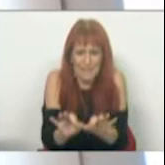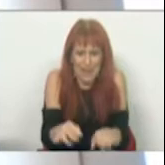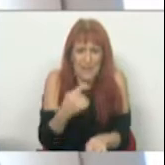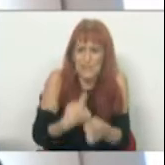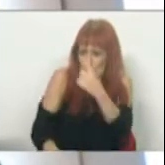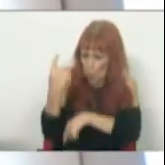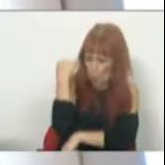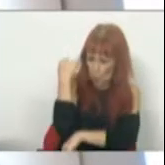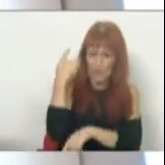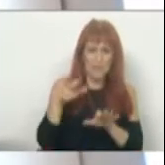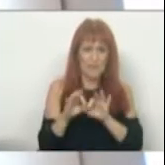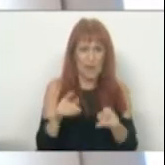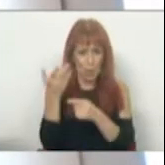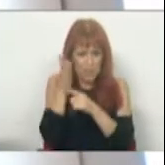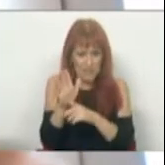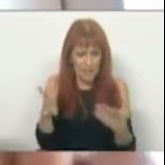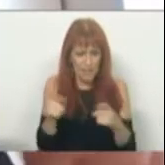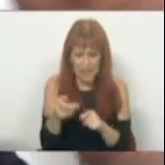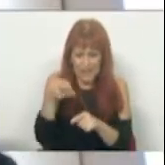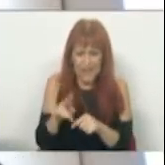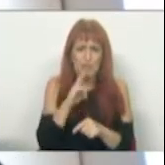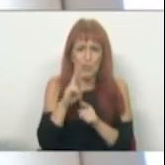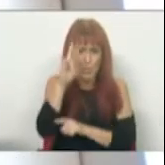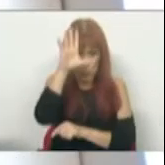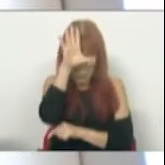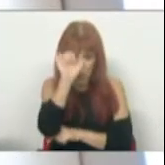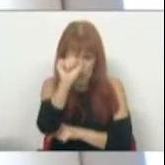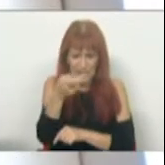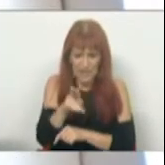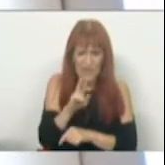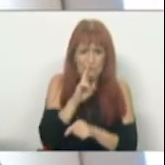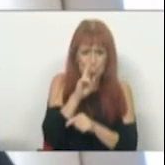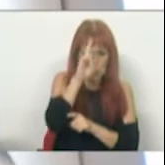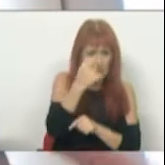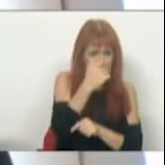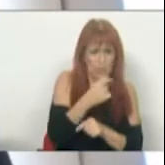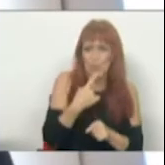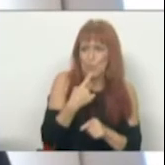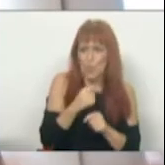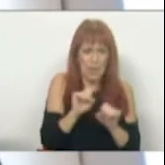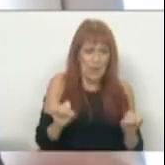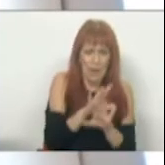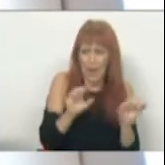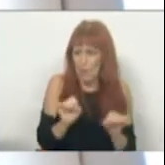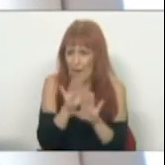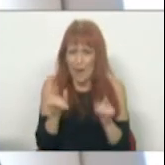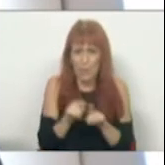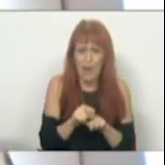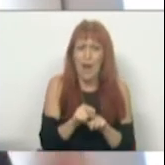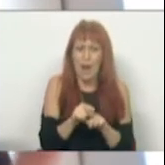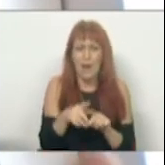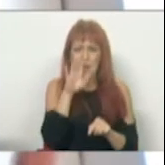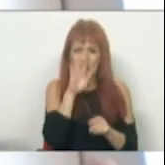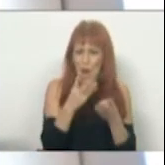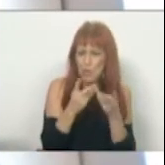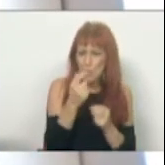ontem, e como o exemplo das taxas de juros do Estado e das taxas de juros das pessoas deixa muito claro e muito impressivo, se as